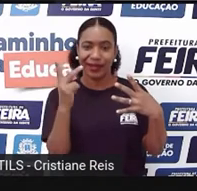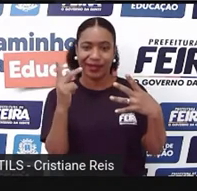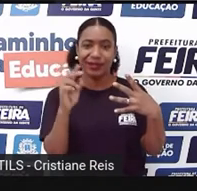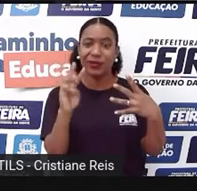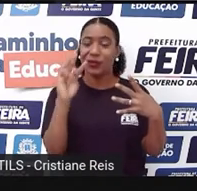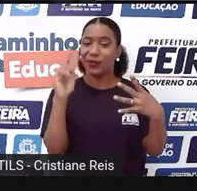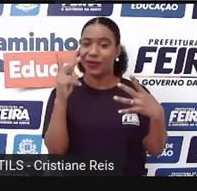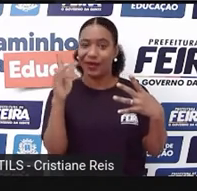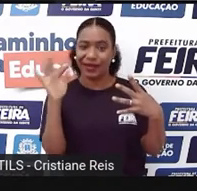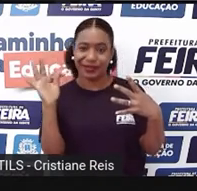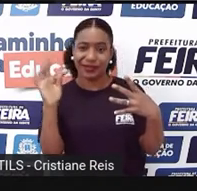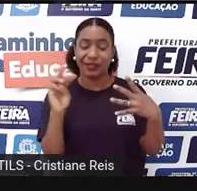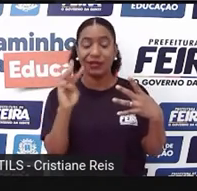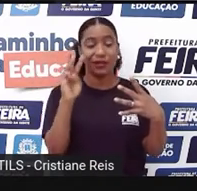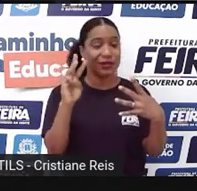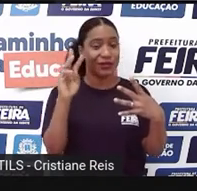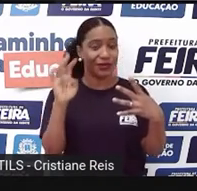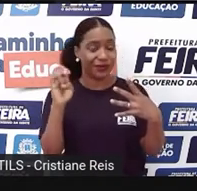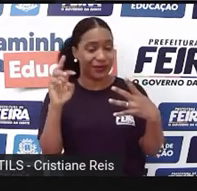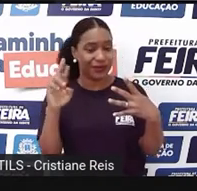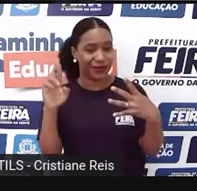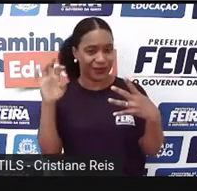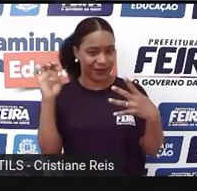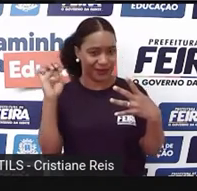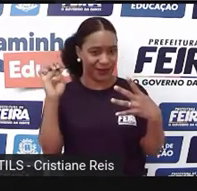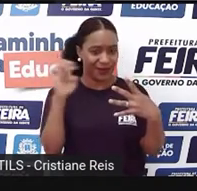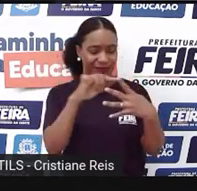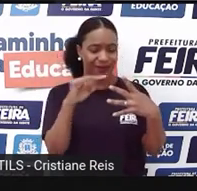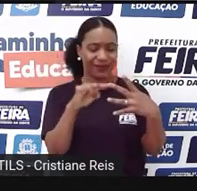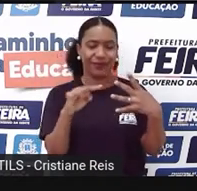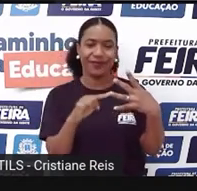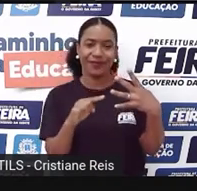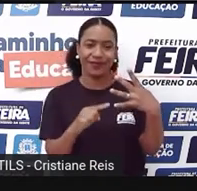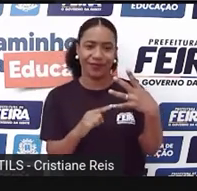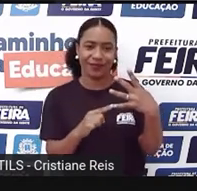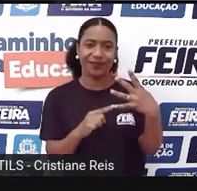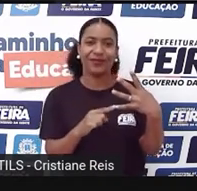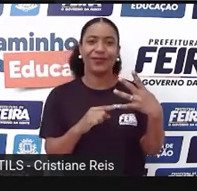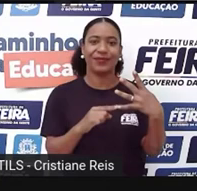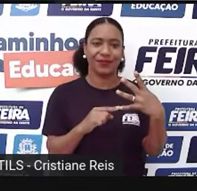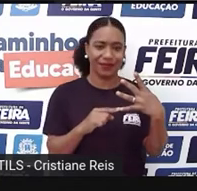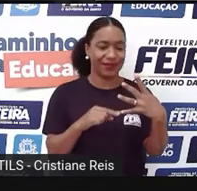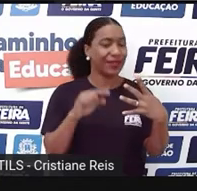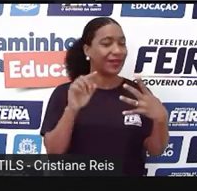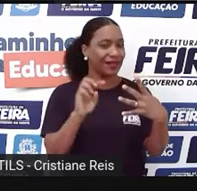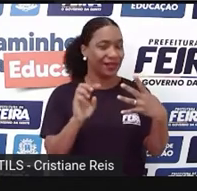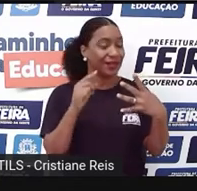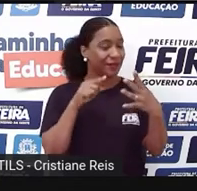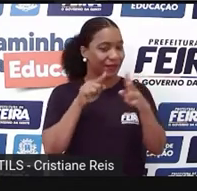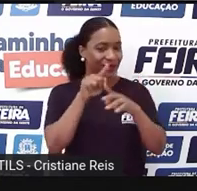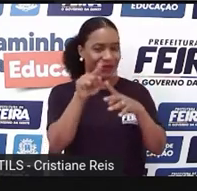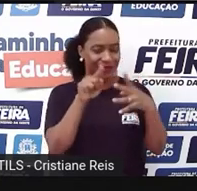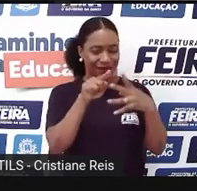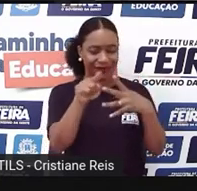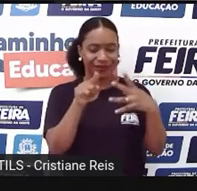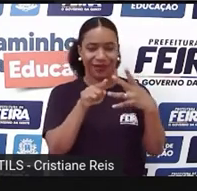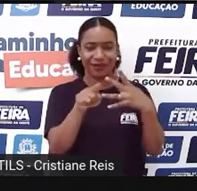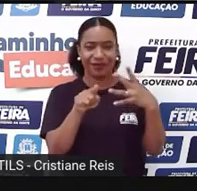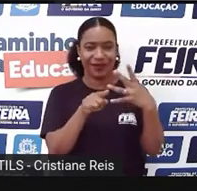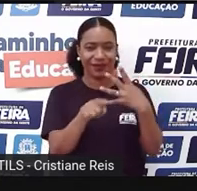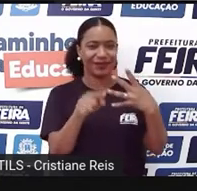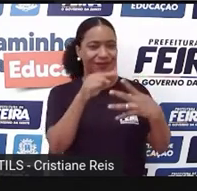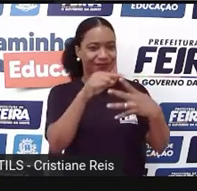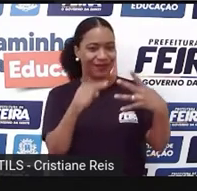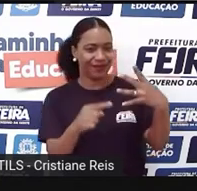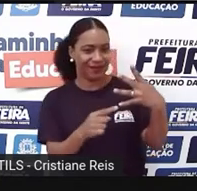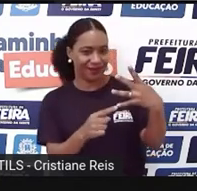and were. Então, são as famosas WH questions, que a gente chama na